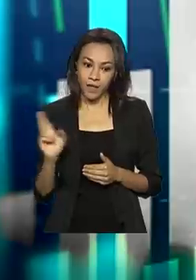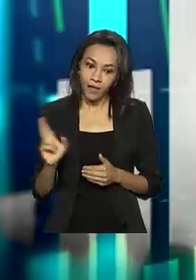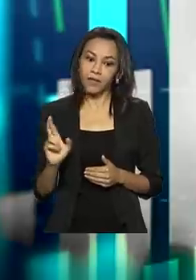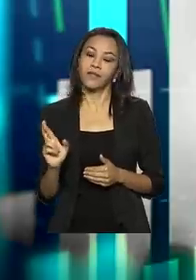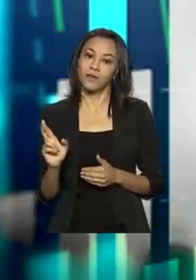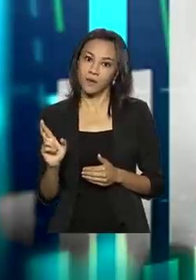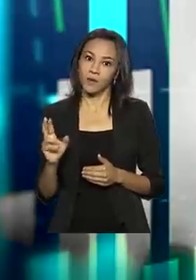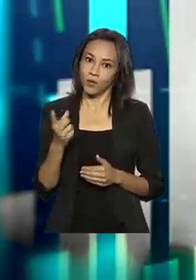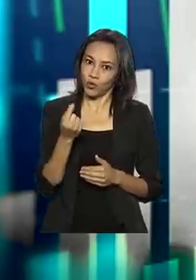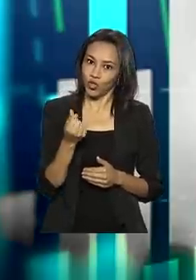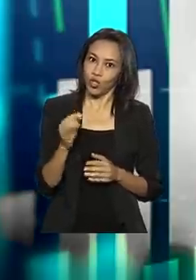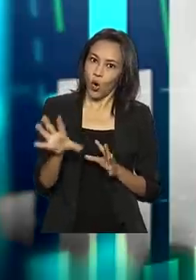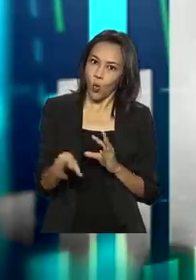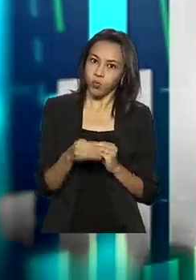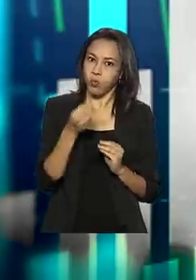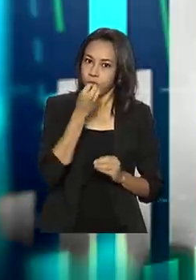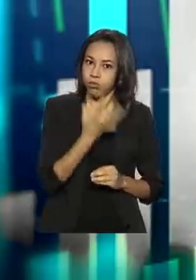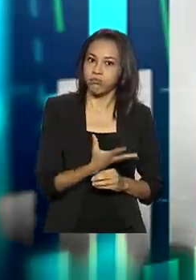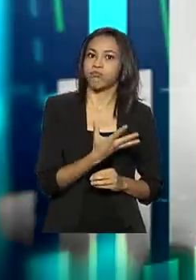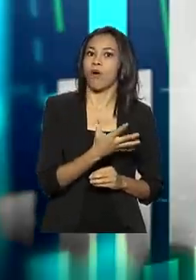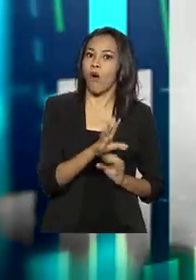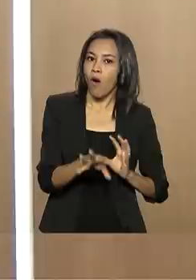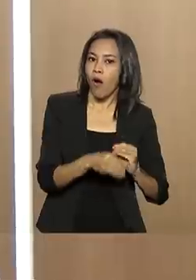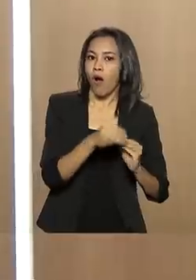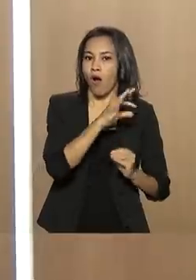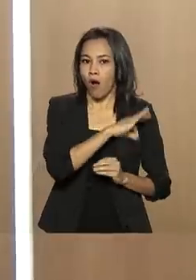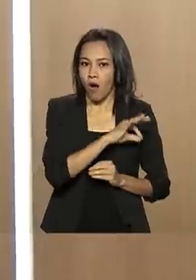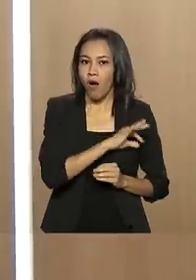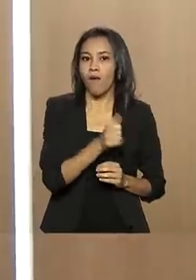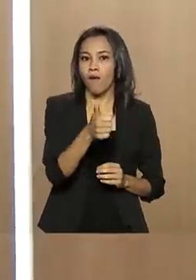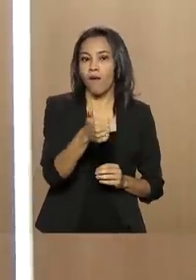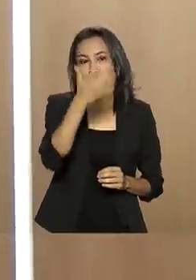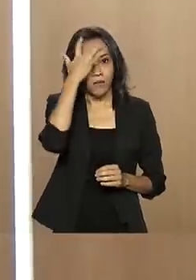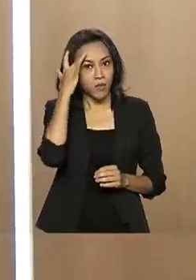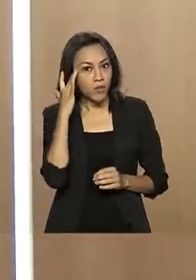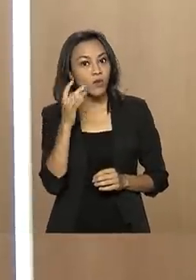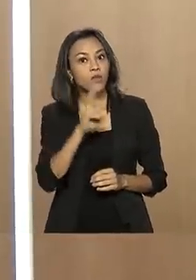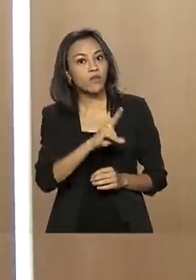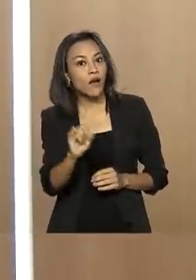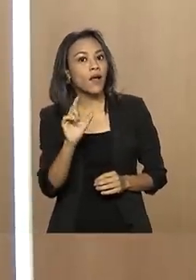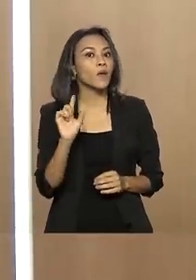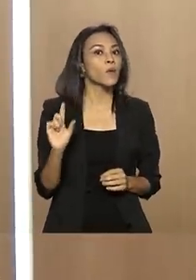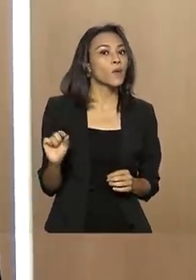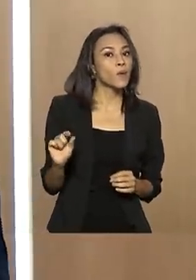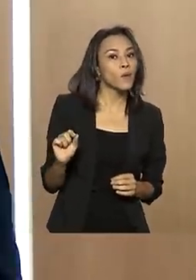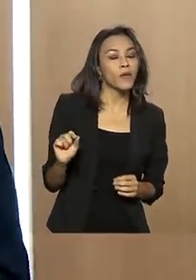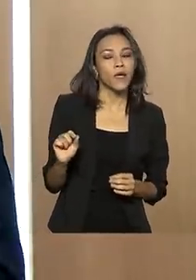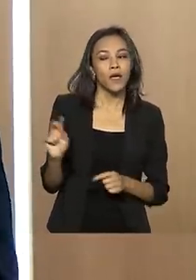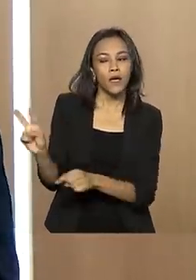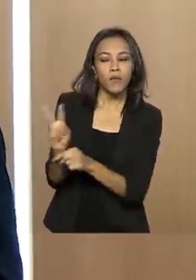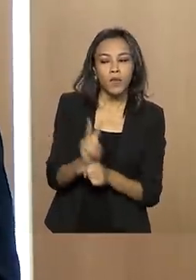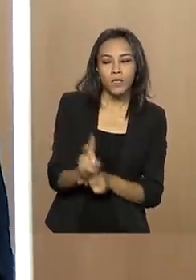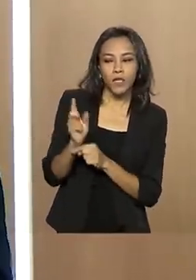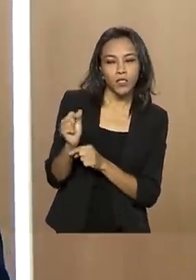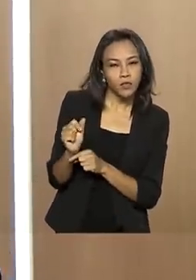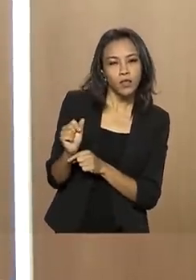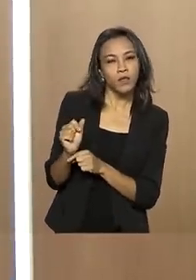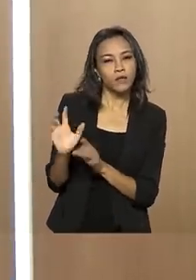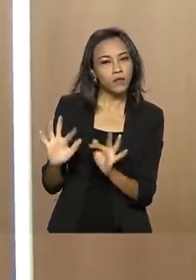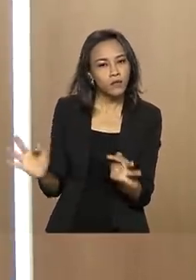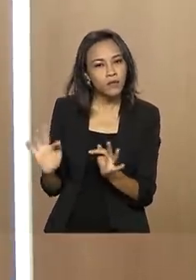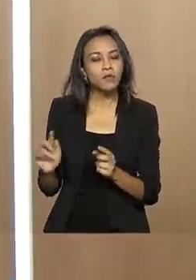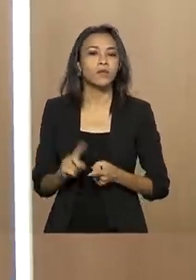Então, com esse valor, que é um valor a mais, as pessoas poderão ou quitar pequenos empréstimos, poderão também